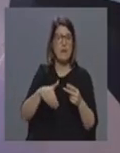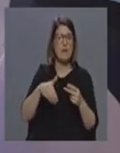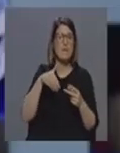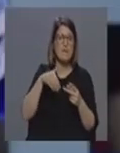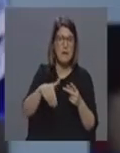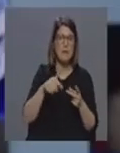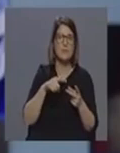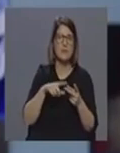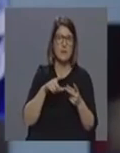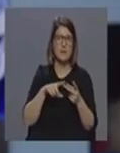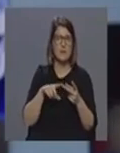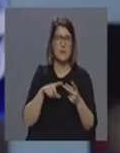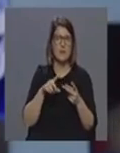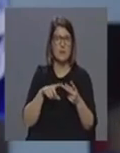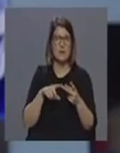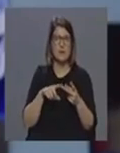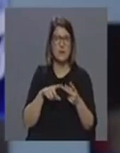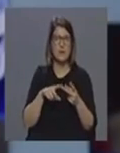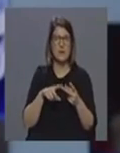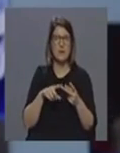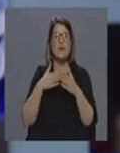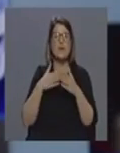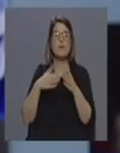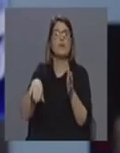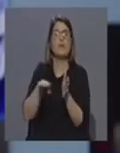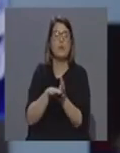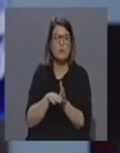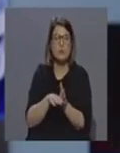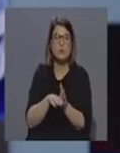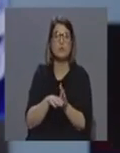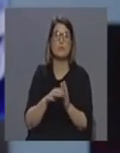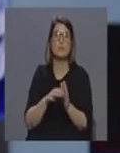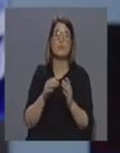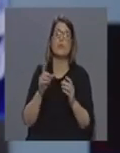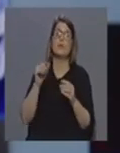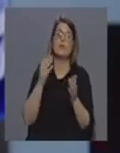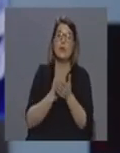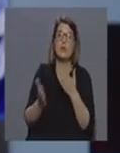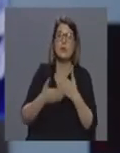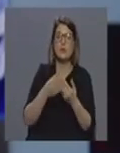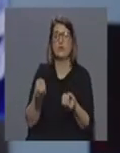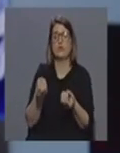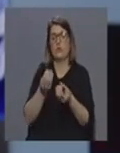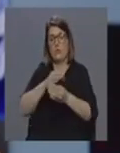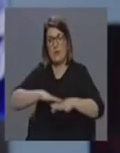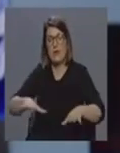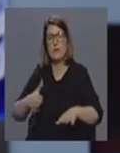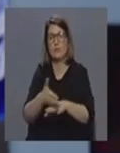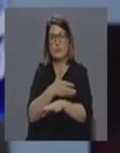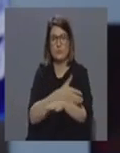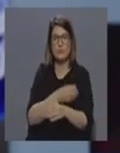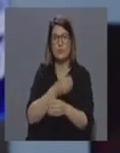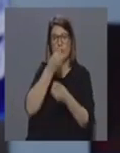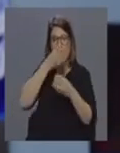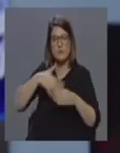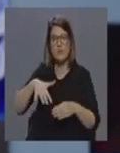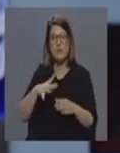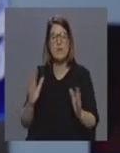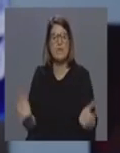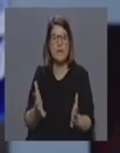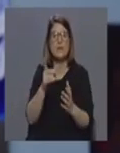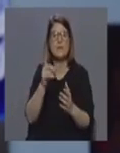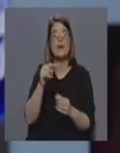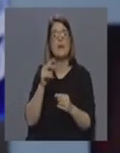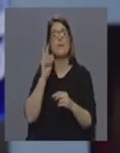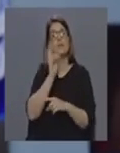chegada também de navios à região o encerramento de escolas de creches de infância a restrição das visitas também que nós fizemos também